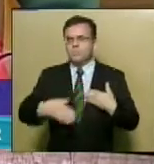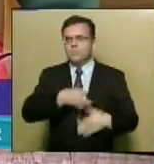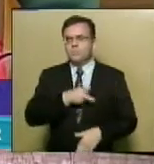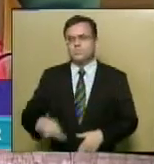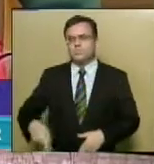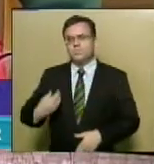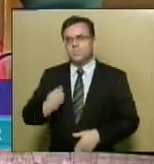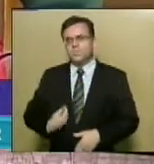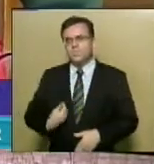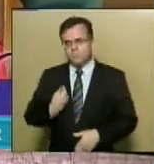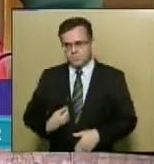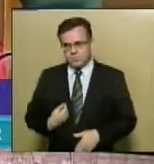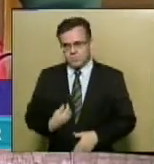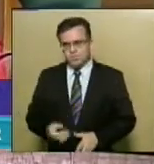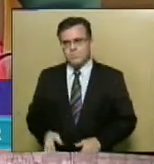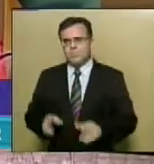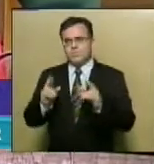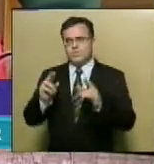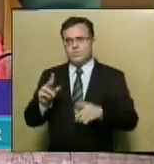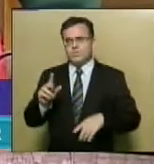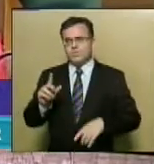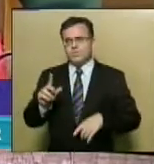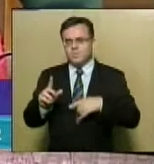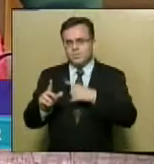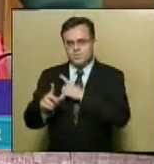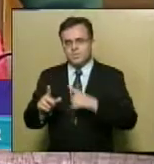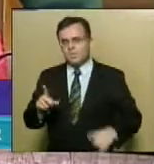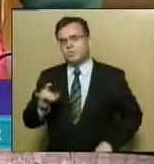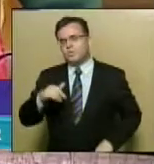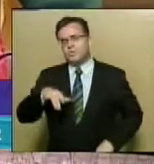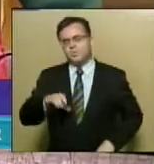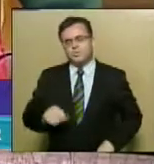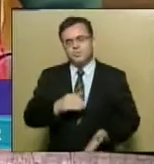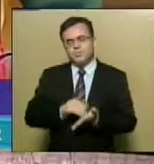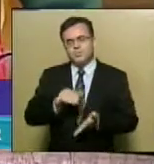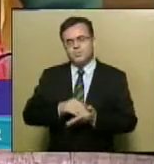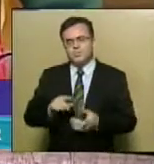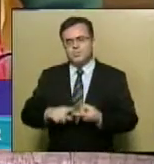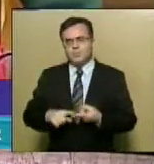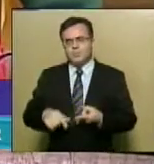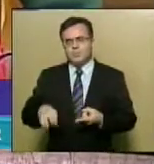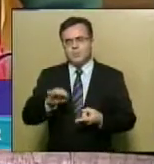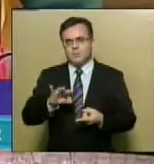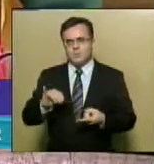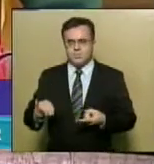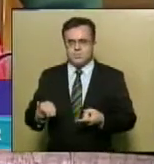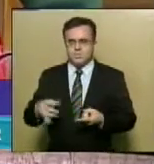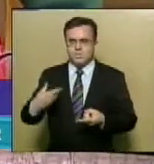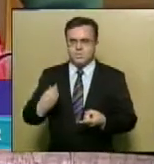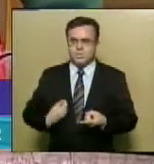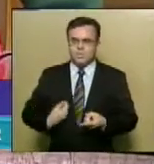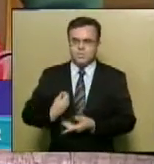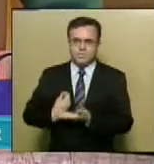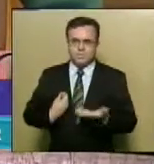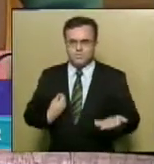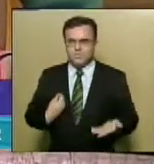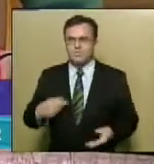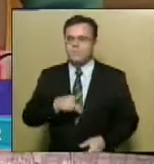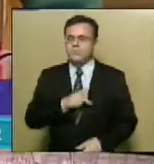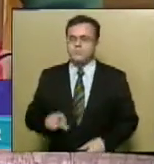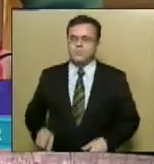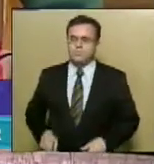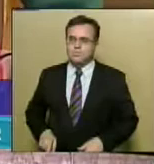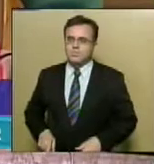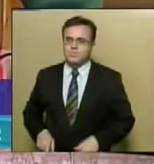do excelentíssimo senhor deputado Luciano Bispo, secretariado pela deputada Goretti Reis. Havendo número legal,